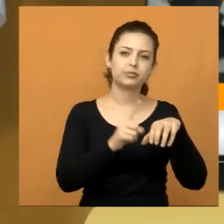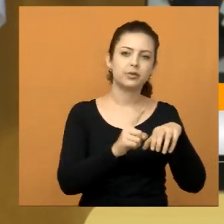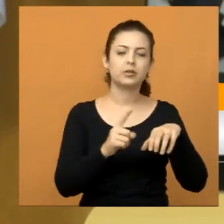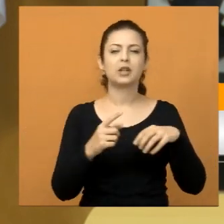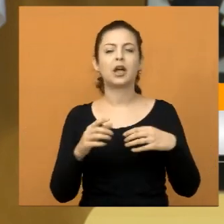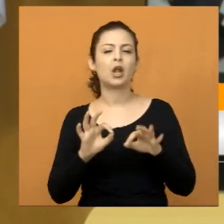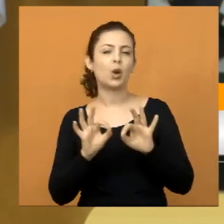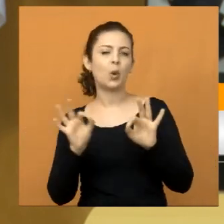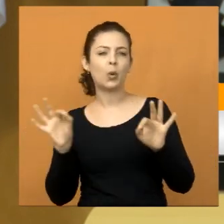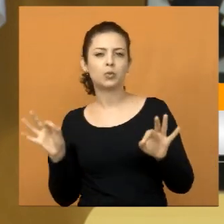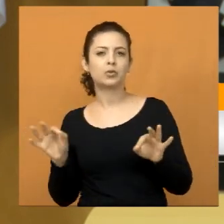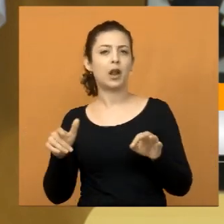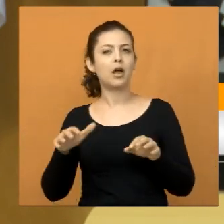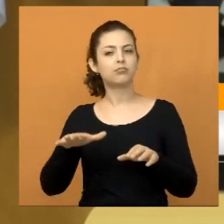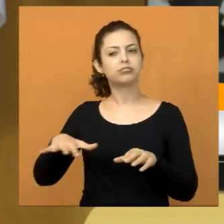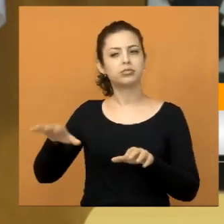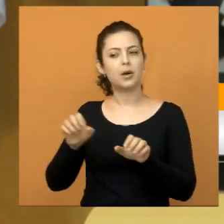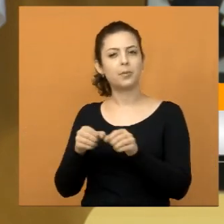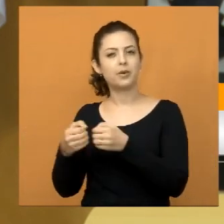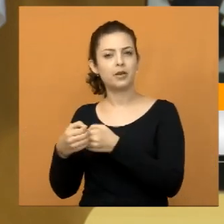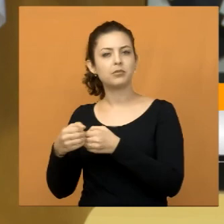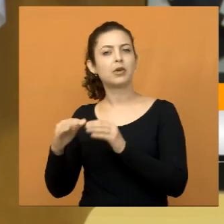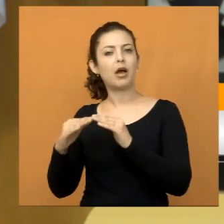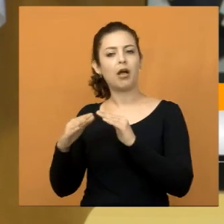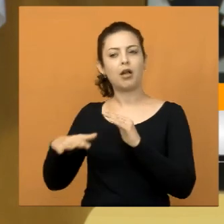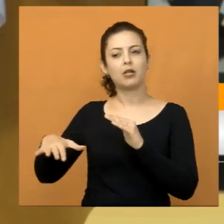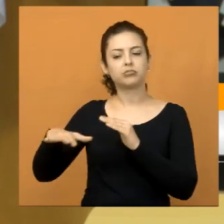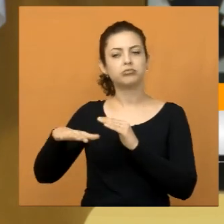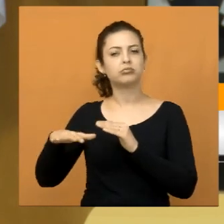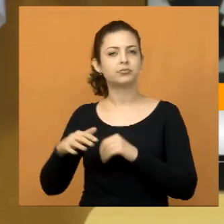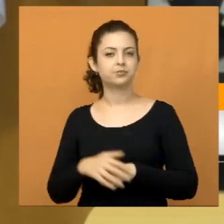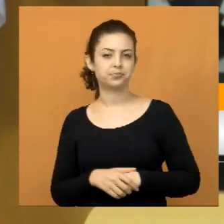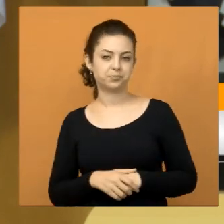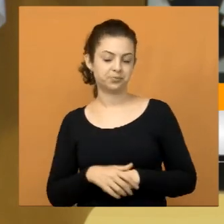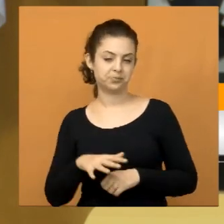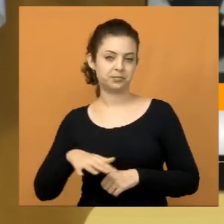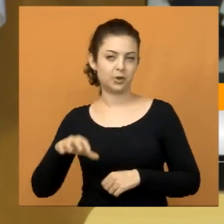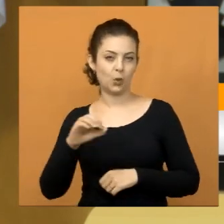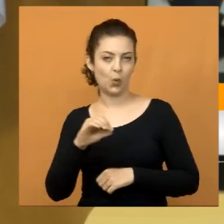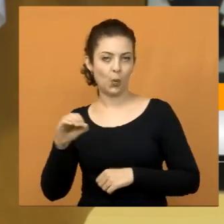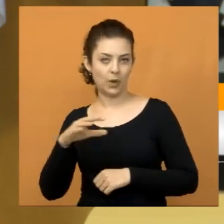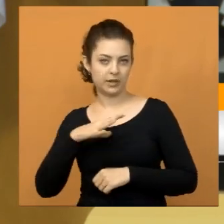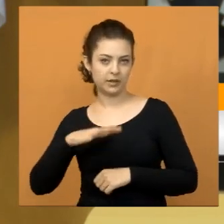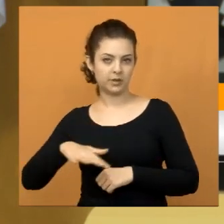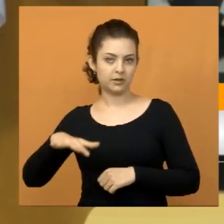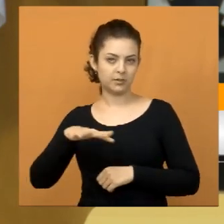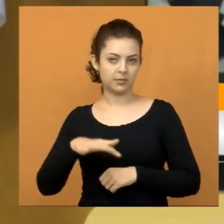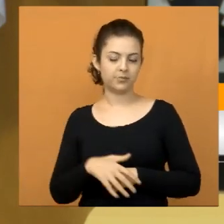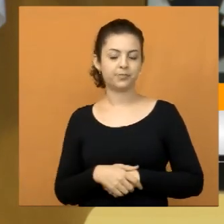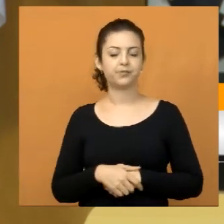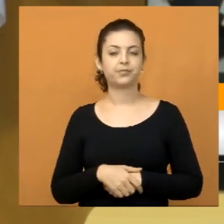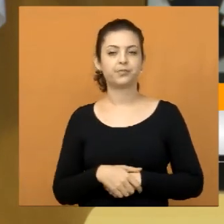centro. Eles vão ser atendidos lá na sua região, da Santa Cruz dos Lá, região oeste da cidade.